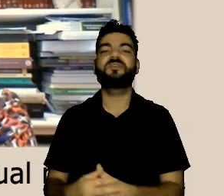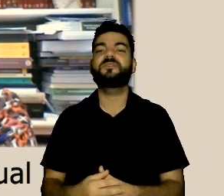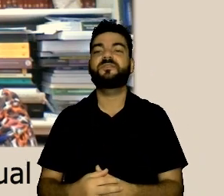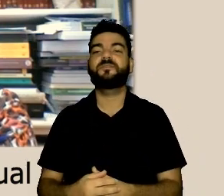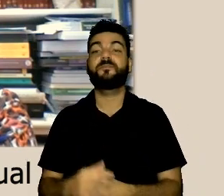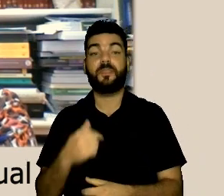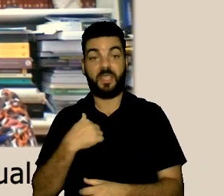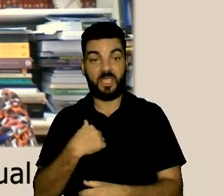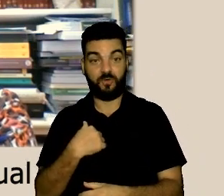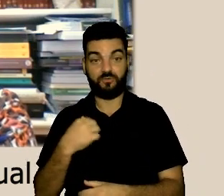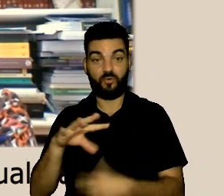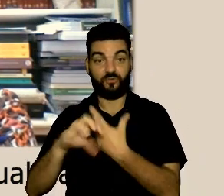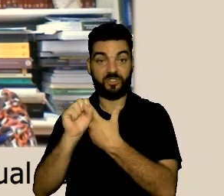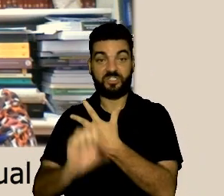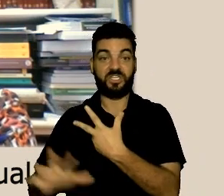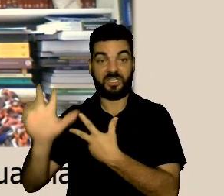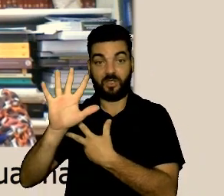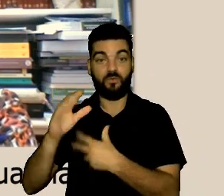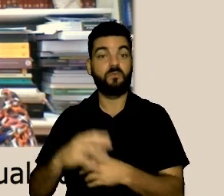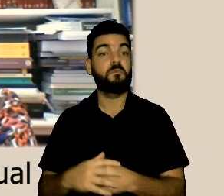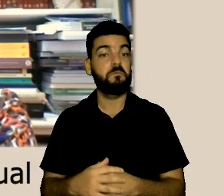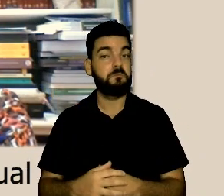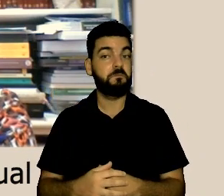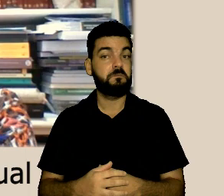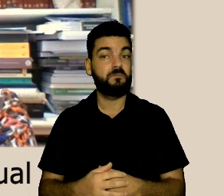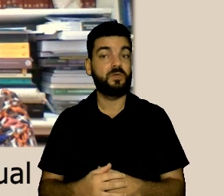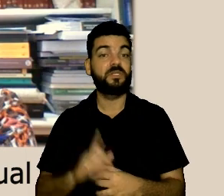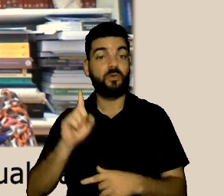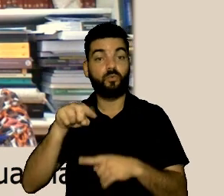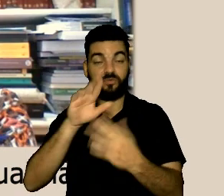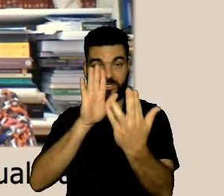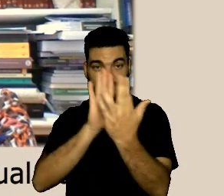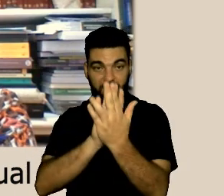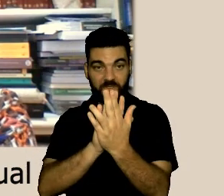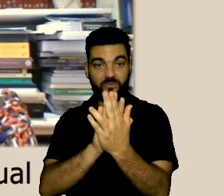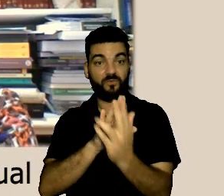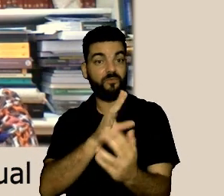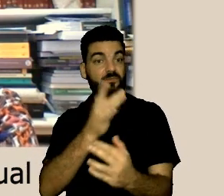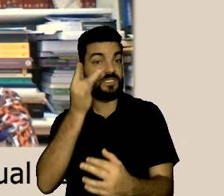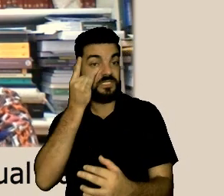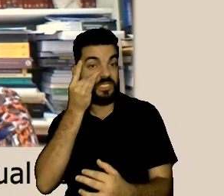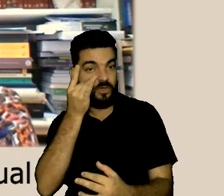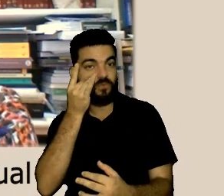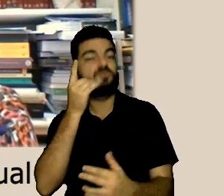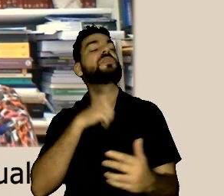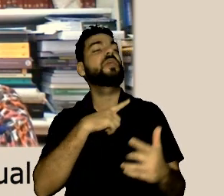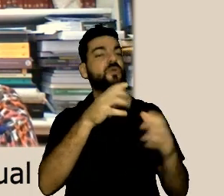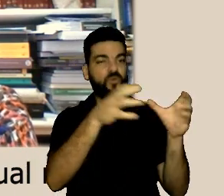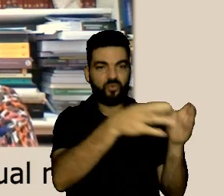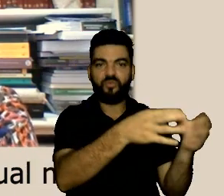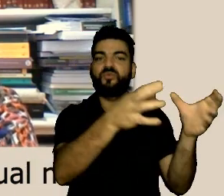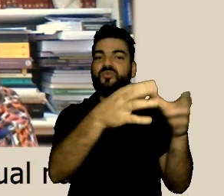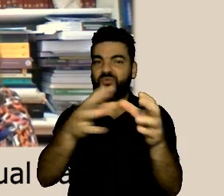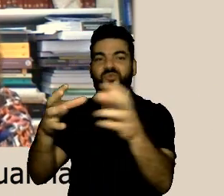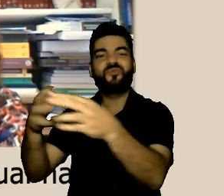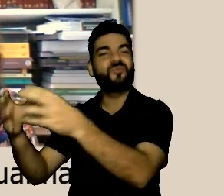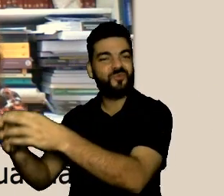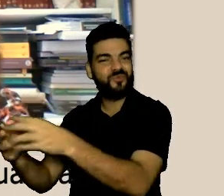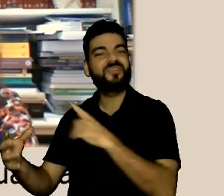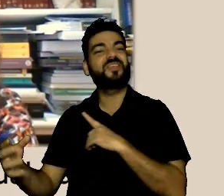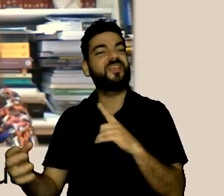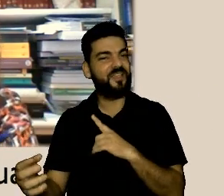chamamos na área de direitos humanos nós temos uma ouvidoria setorial eu sou ouvidora geral dividimos o